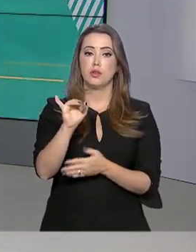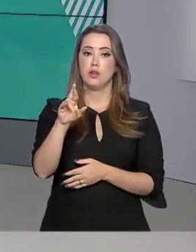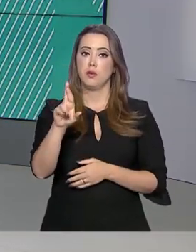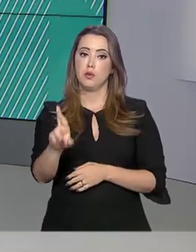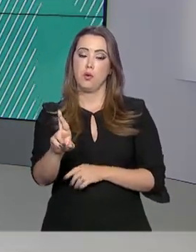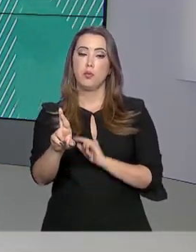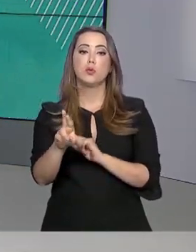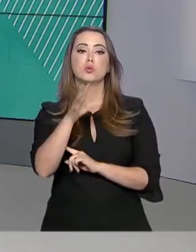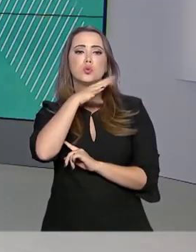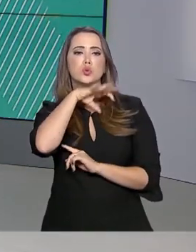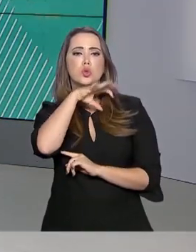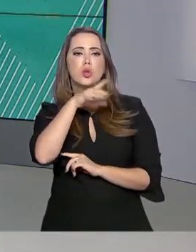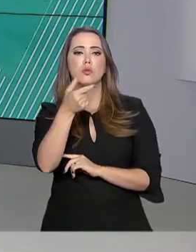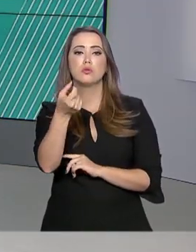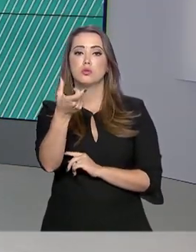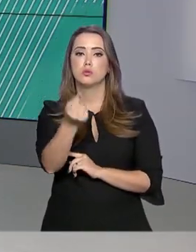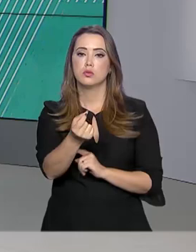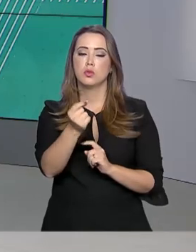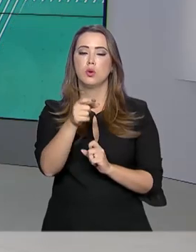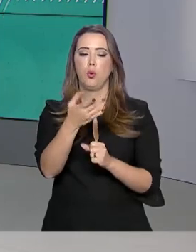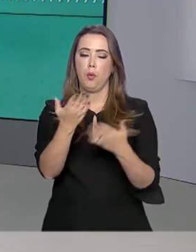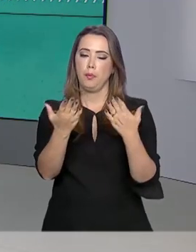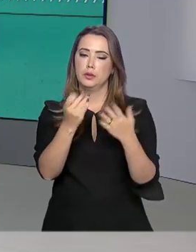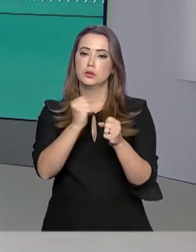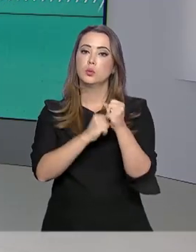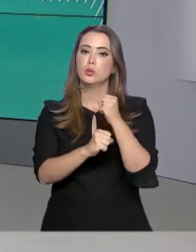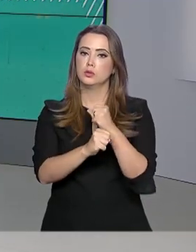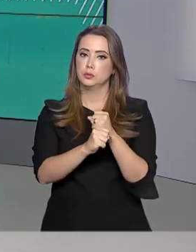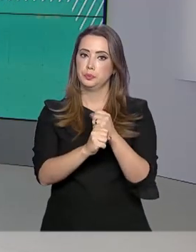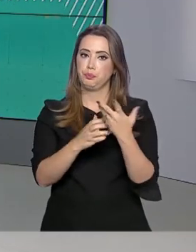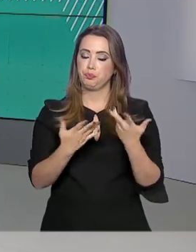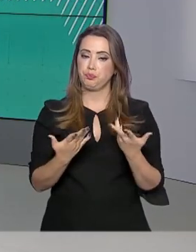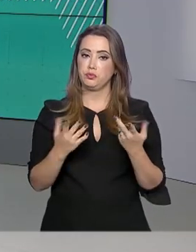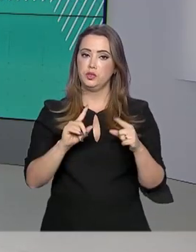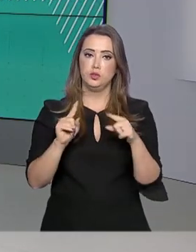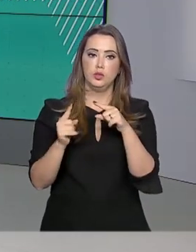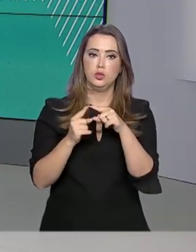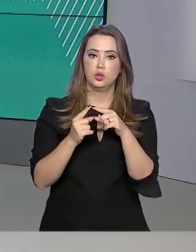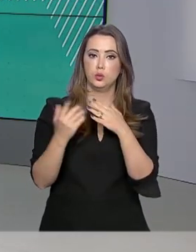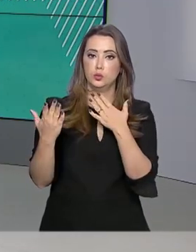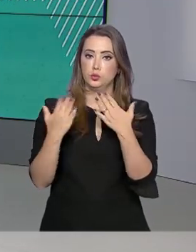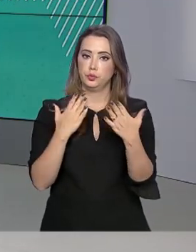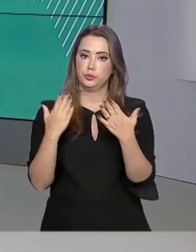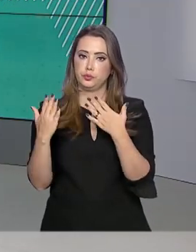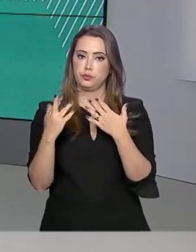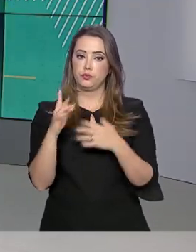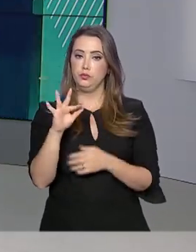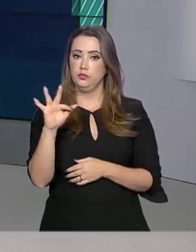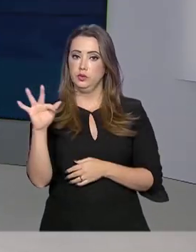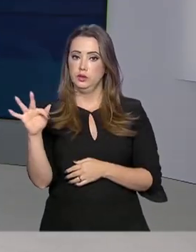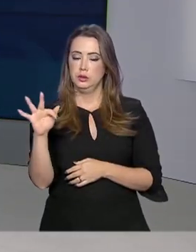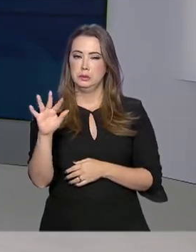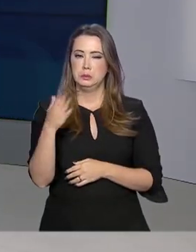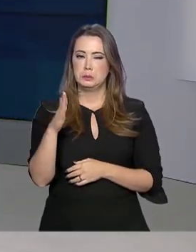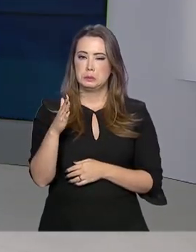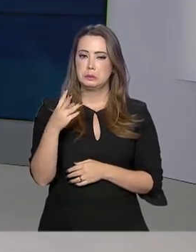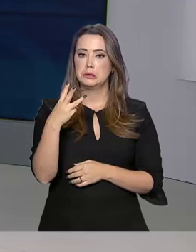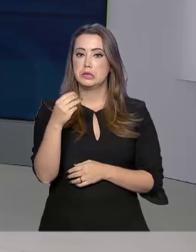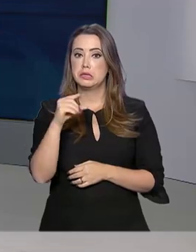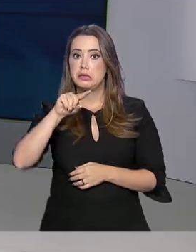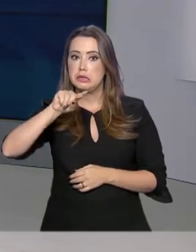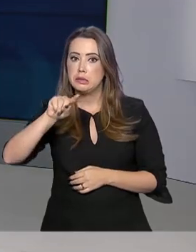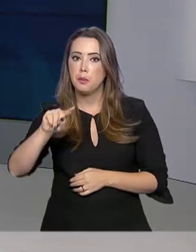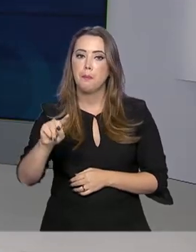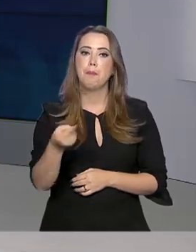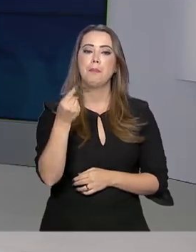Imposto de Renda 2020, ano base 2019. De acordo com o balanço, a Receita tem recebido em média 30 mil